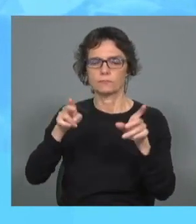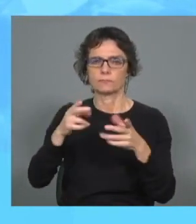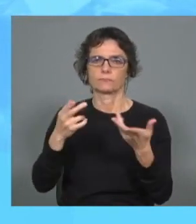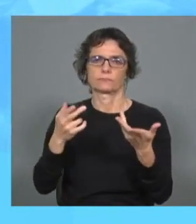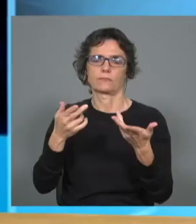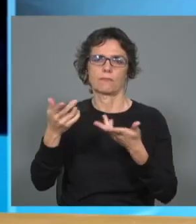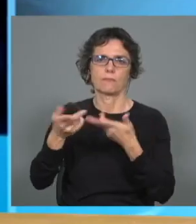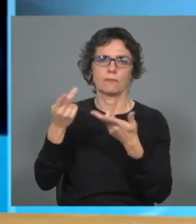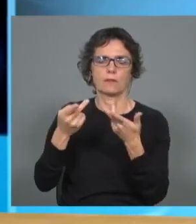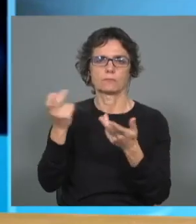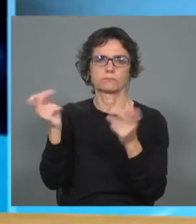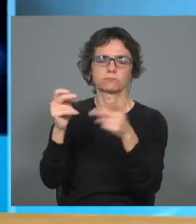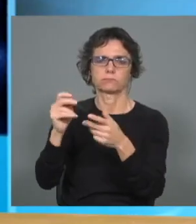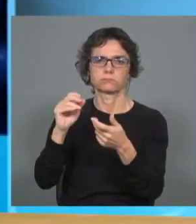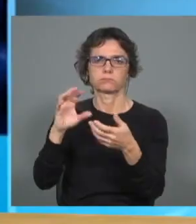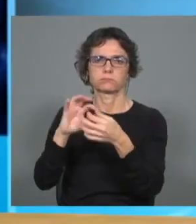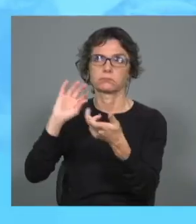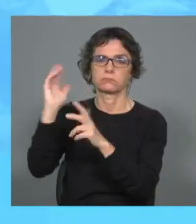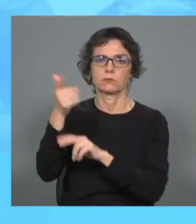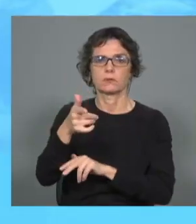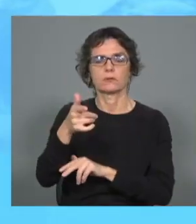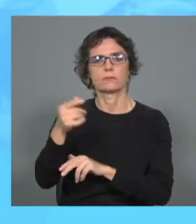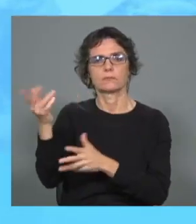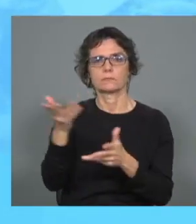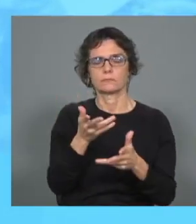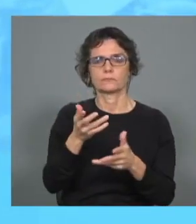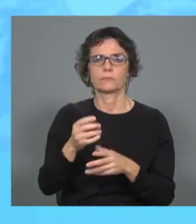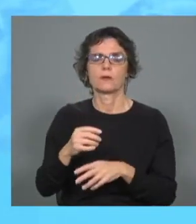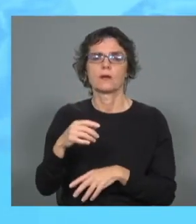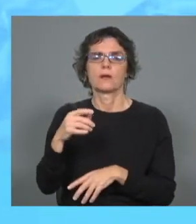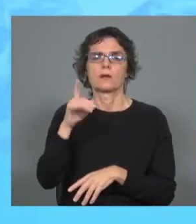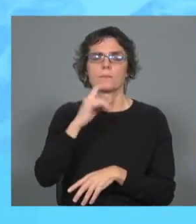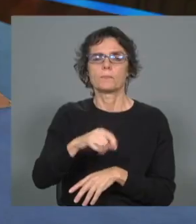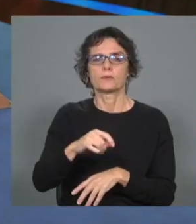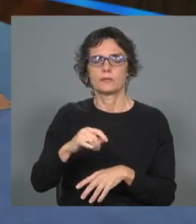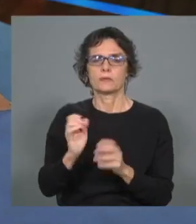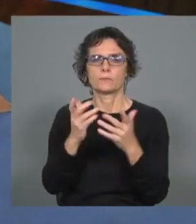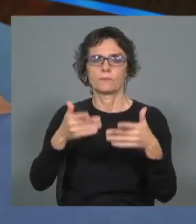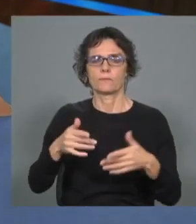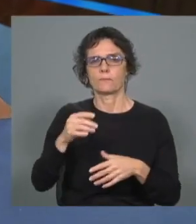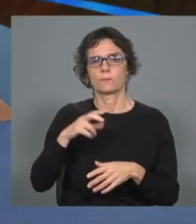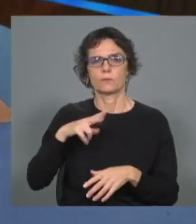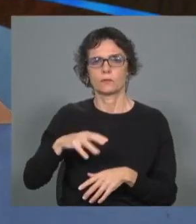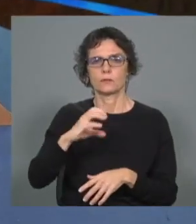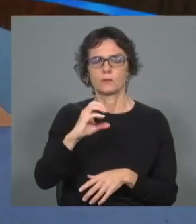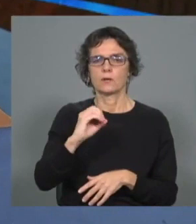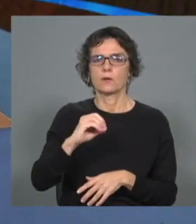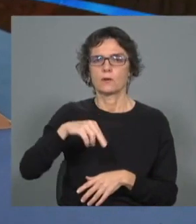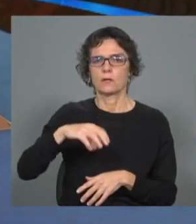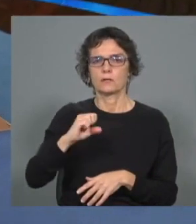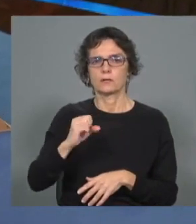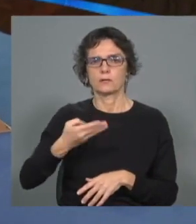Cooperação, e Presidente da Plataforma Portuguesa das ONGDs. Patrícia, boa tarde. Obrigado por estar